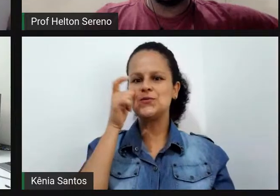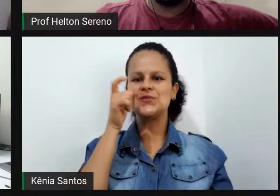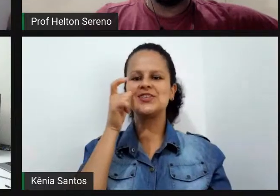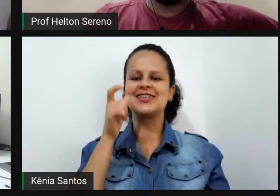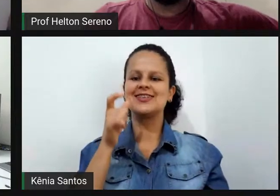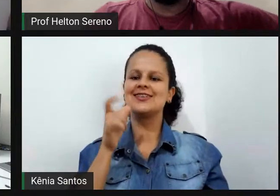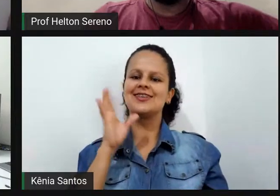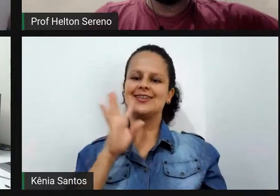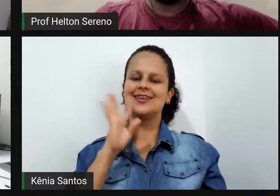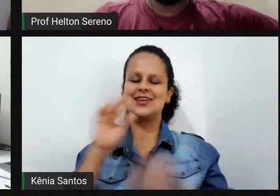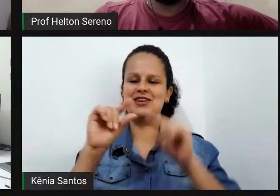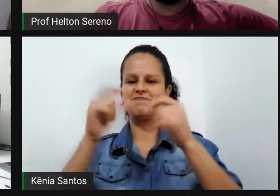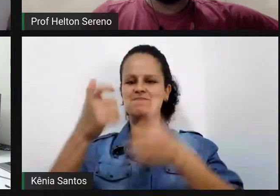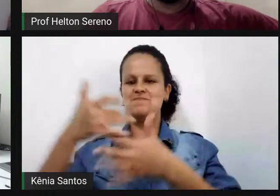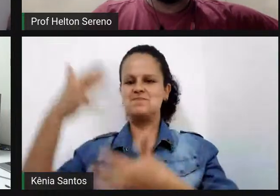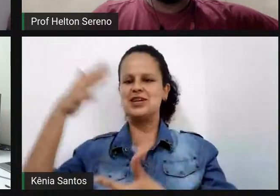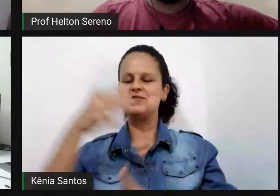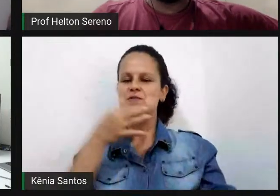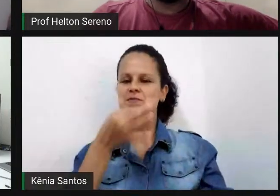bem interessante